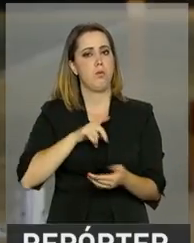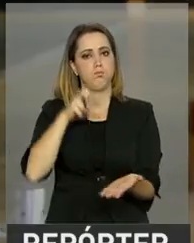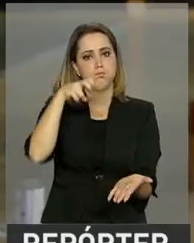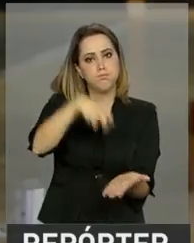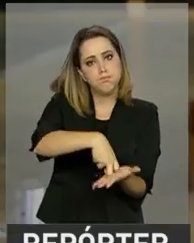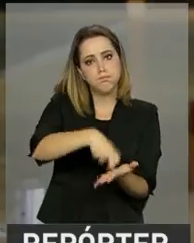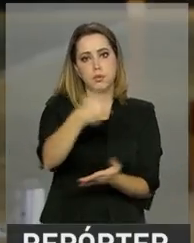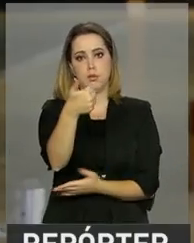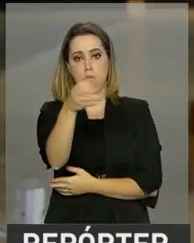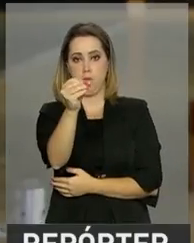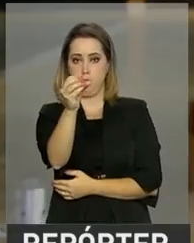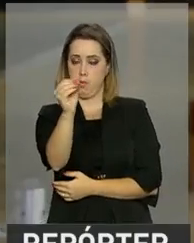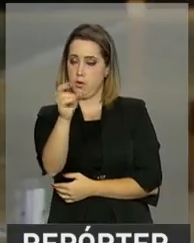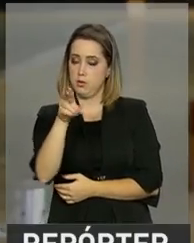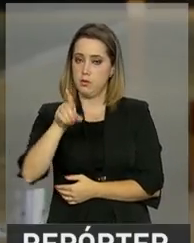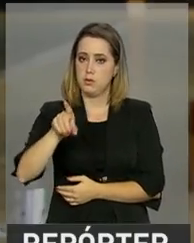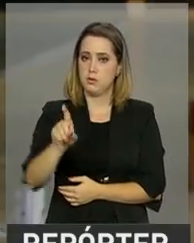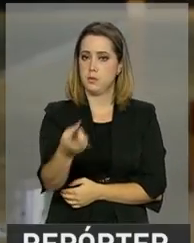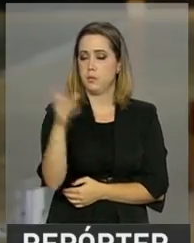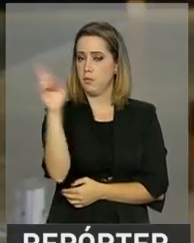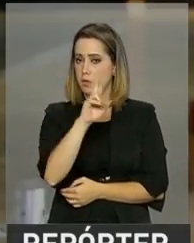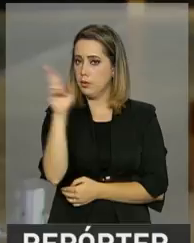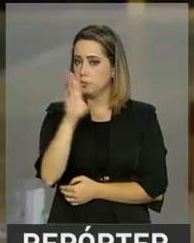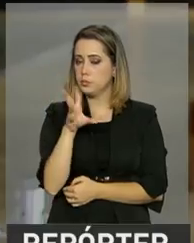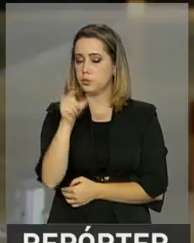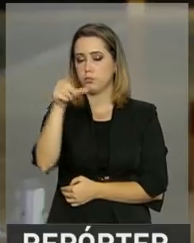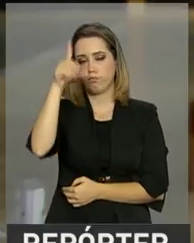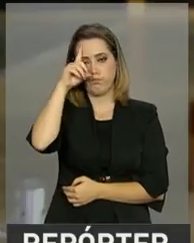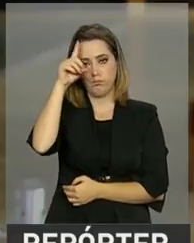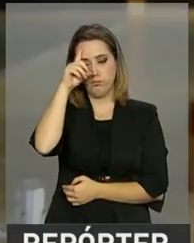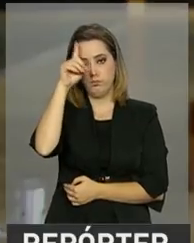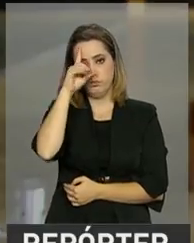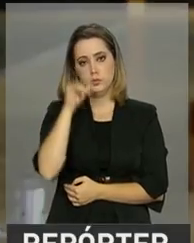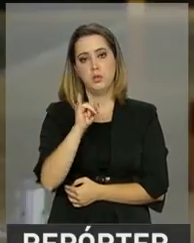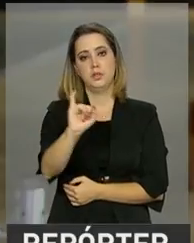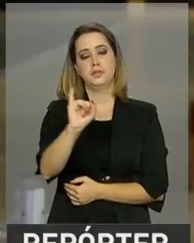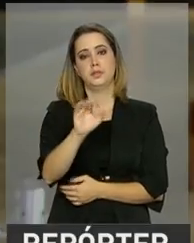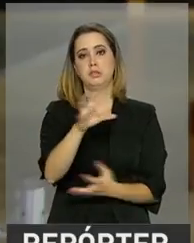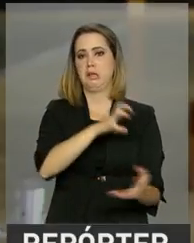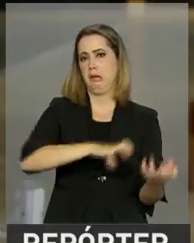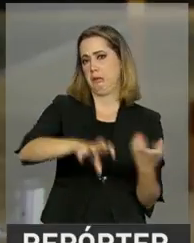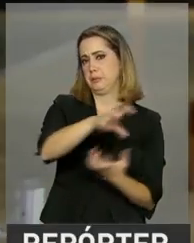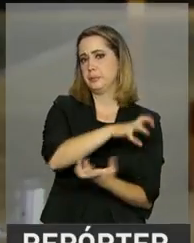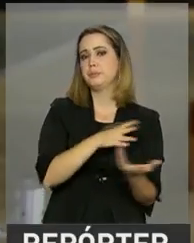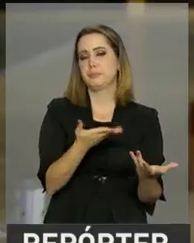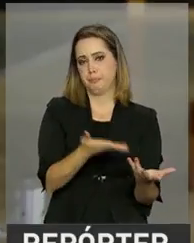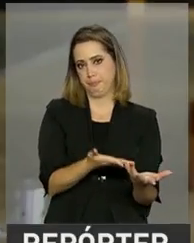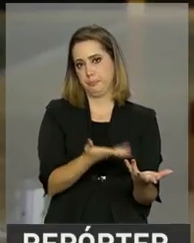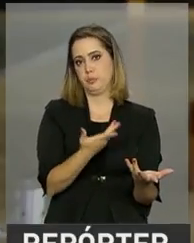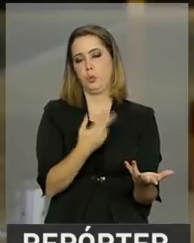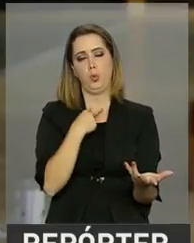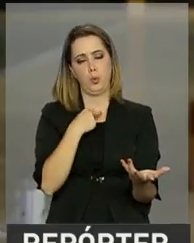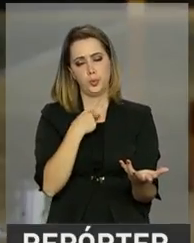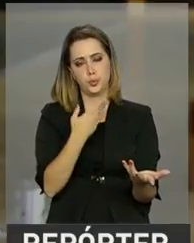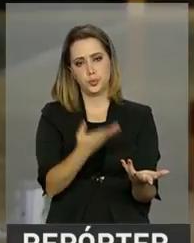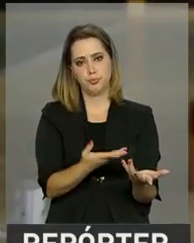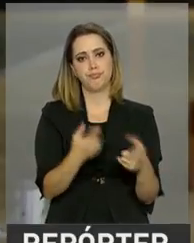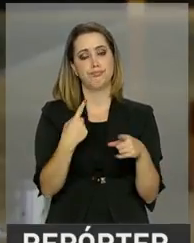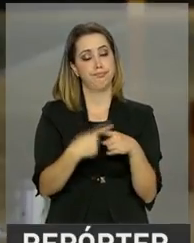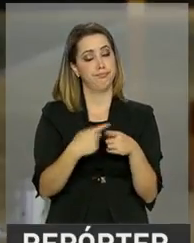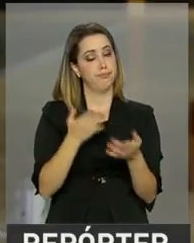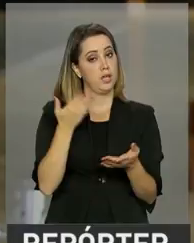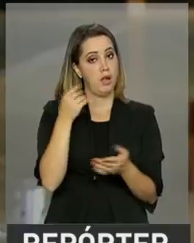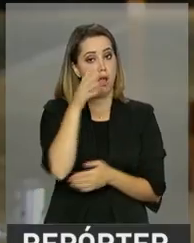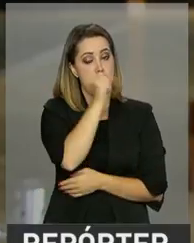de R 100 mil por dia, caso descumpram esta ordem. Durante o fim de semana, por conta desta